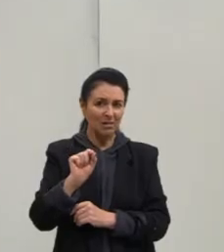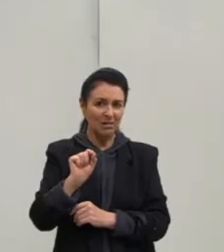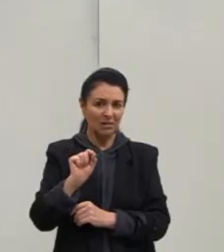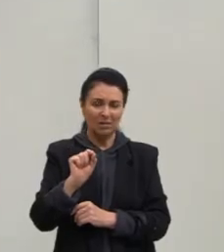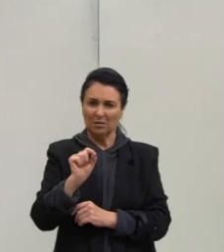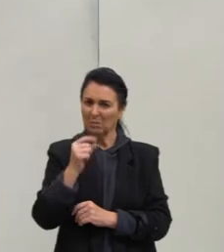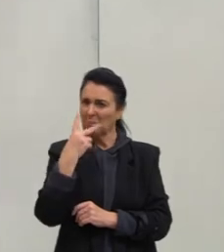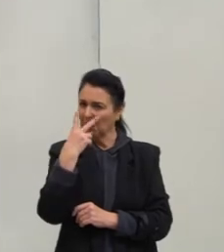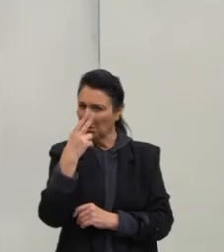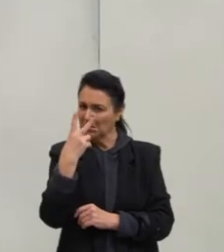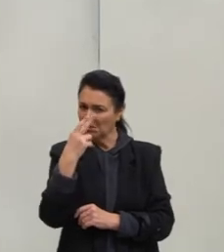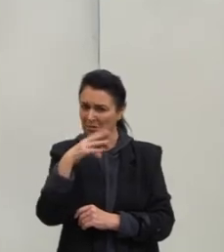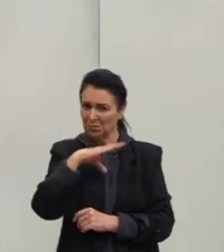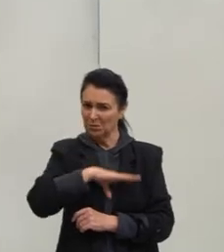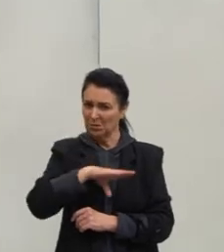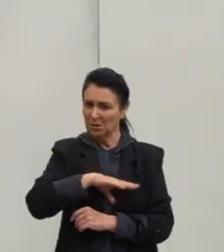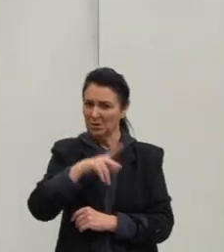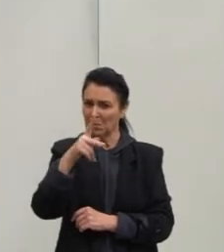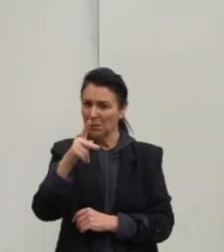com o português. Push.